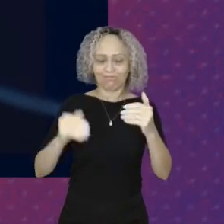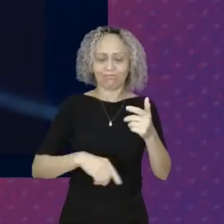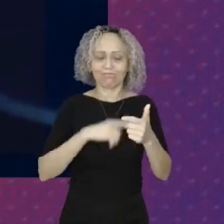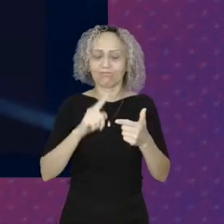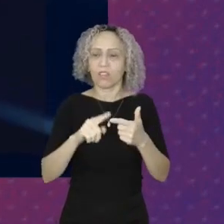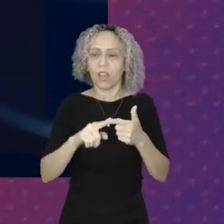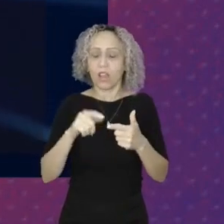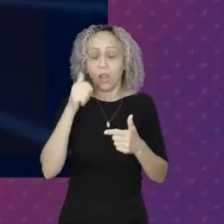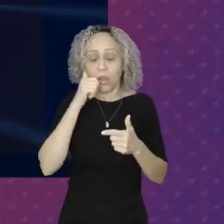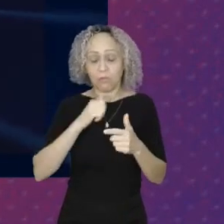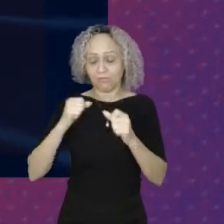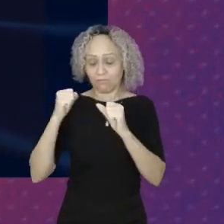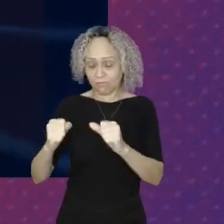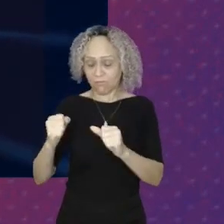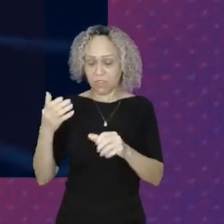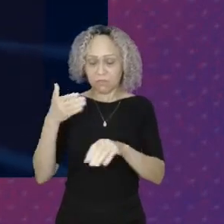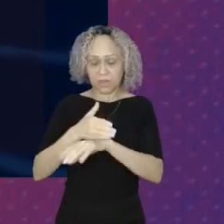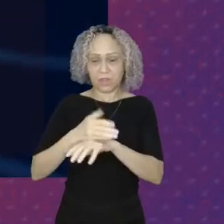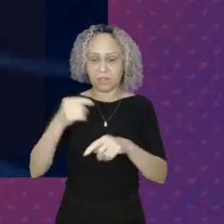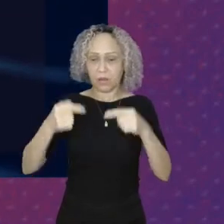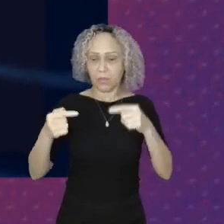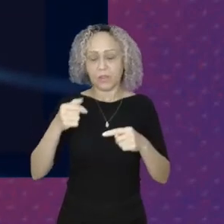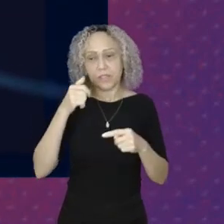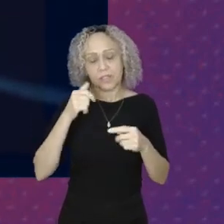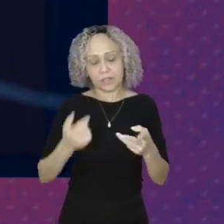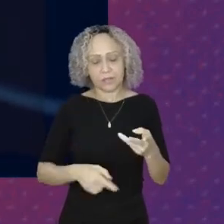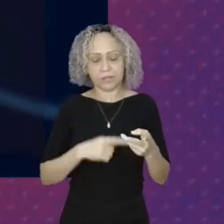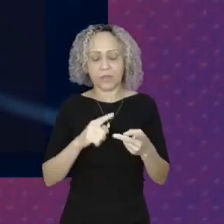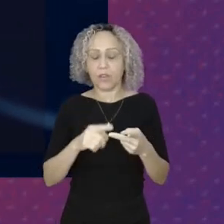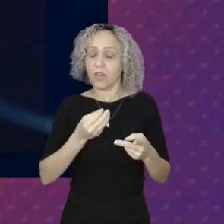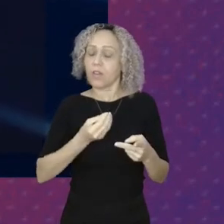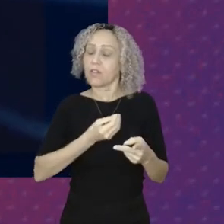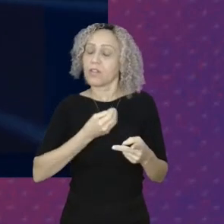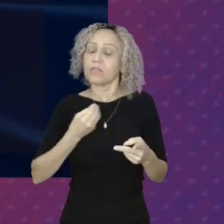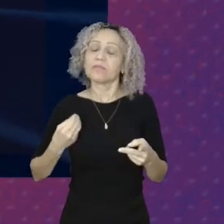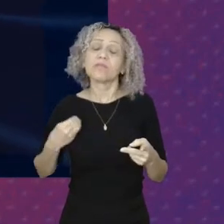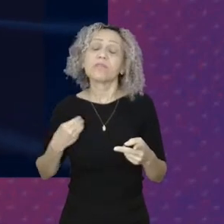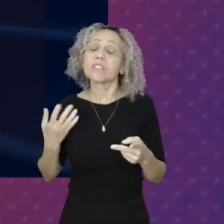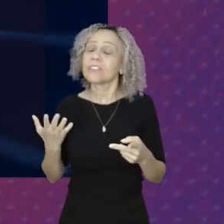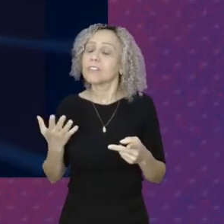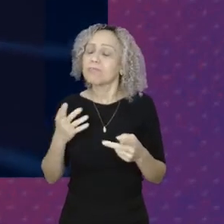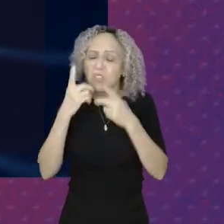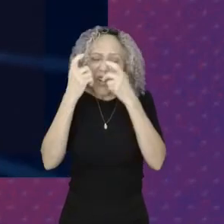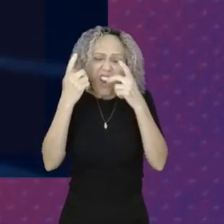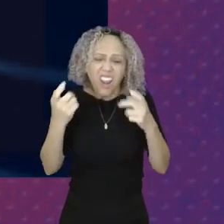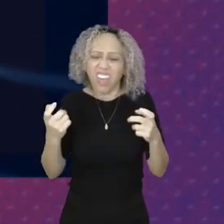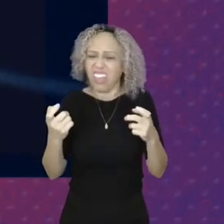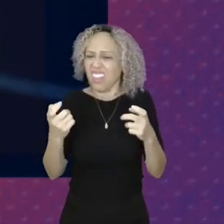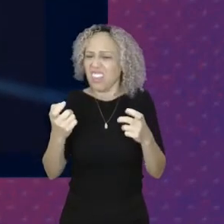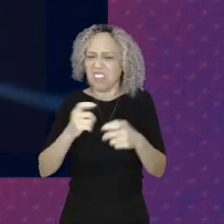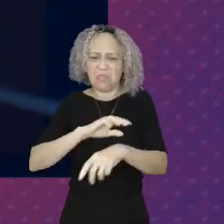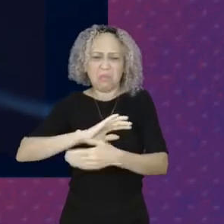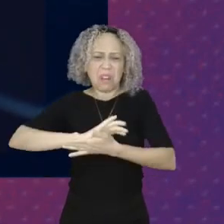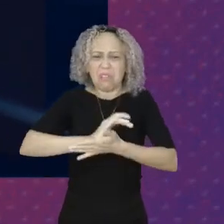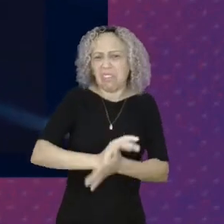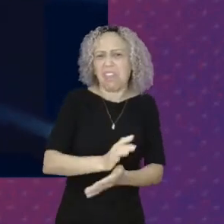Política Das mulheres Vida livre De todas as formas De violência Sem racismo E sem sexismo